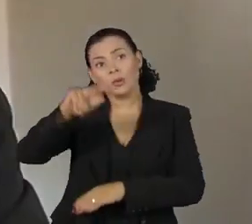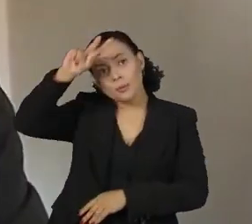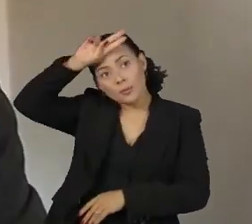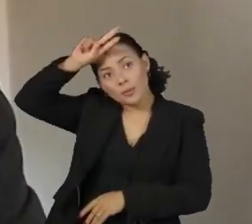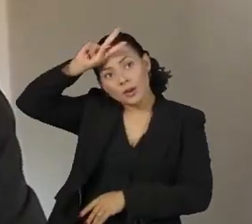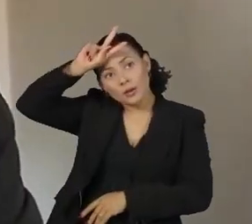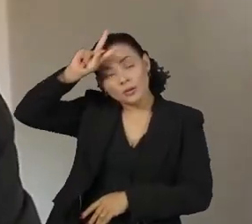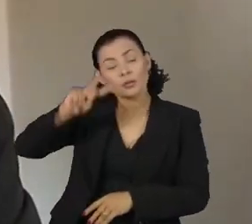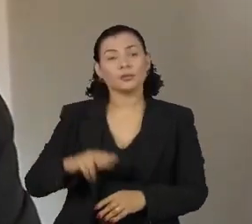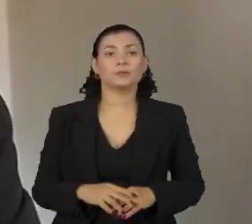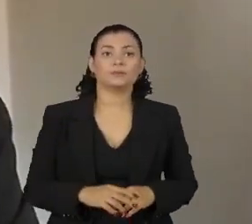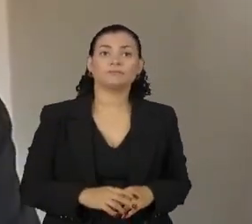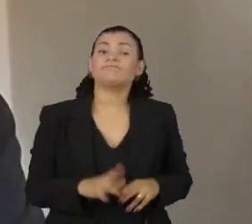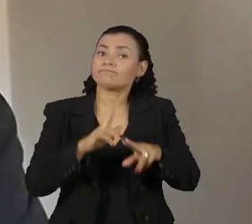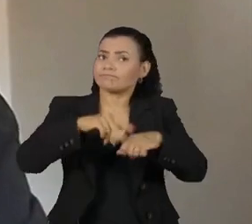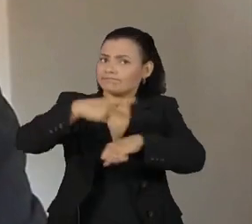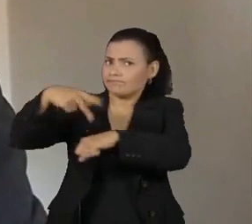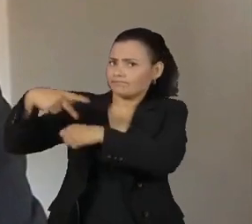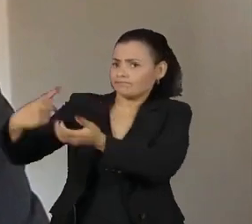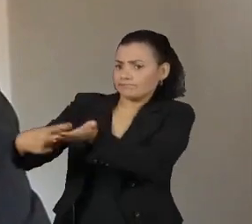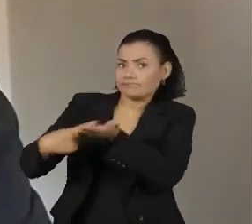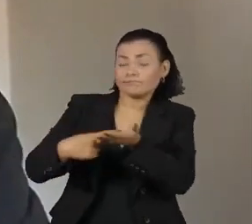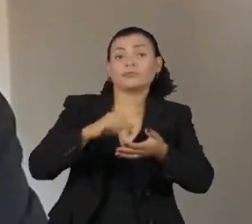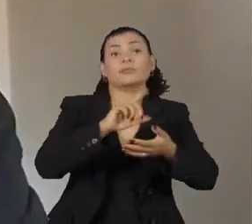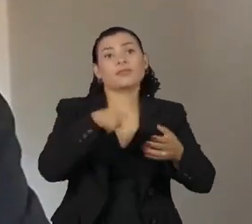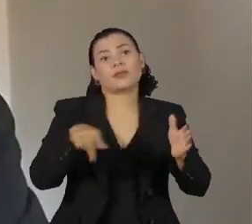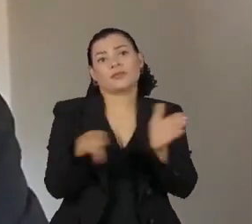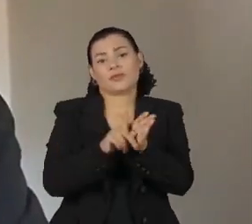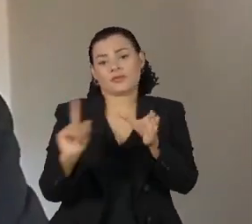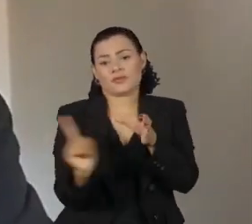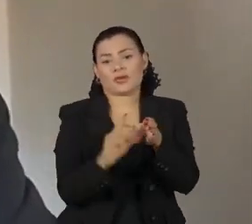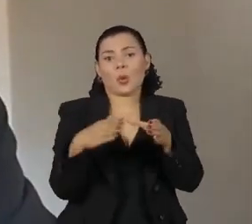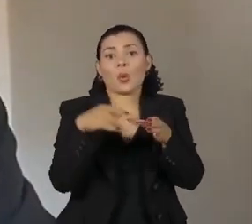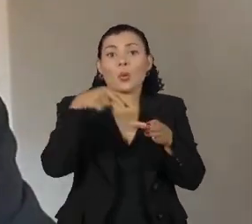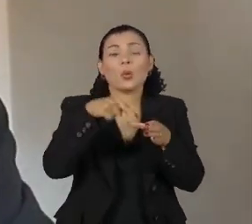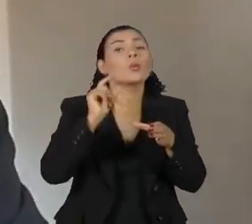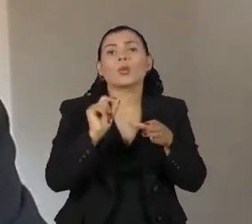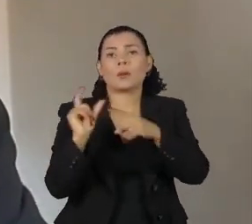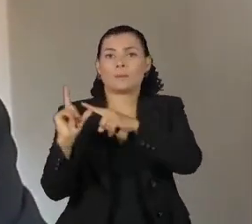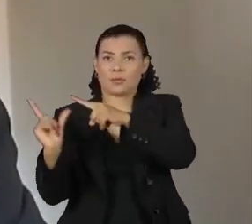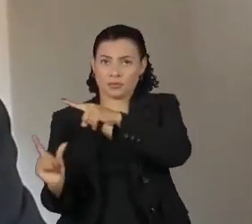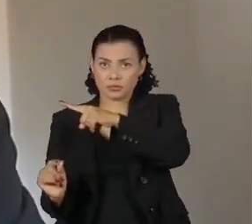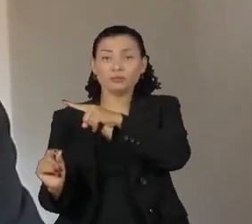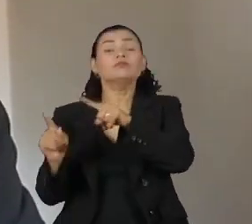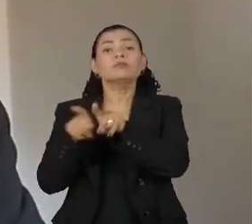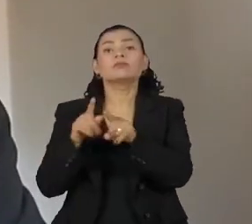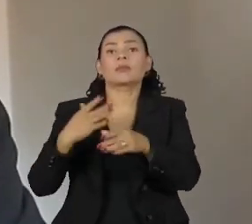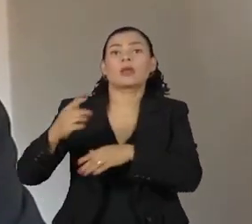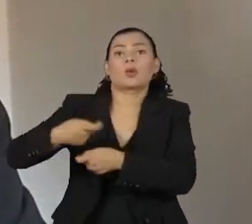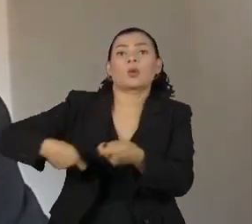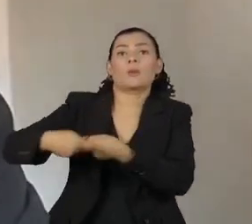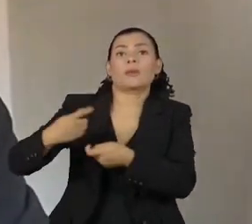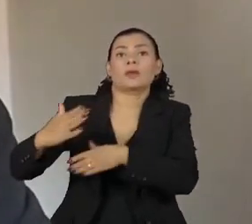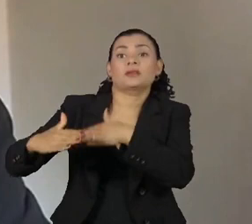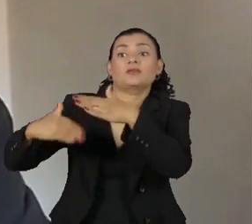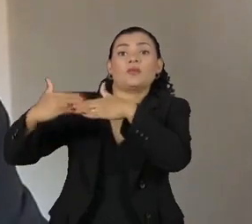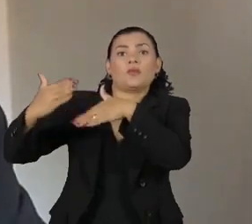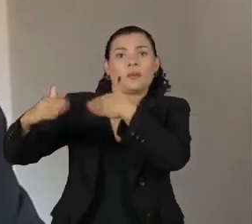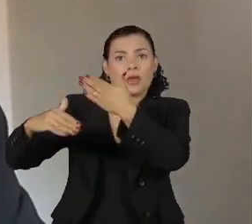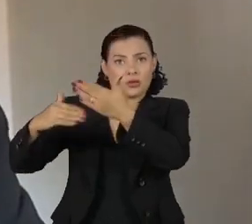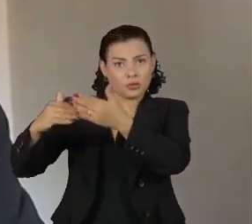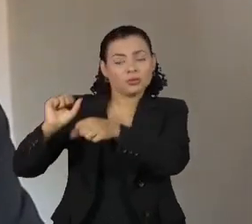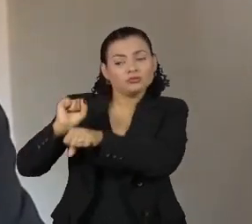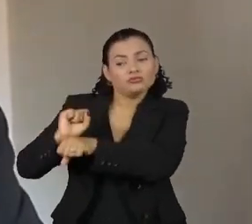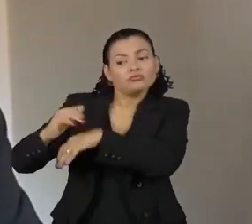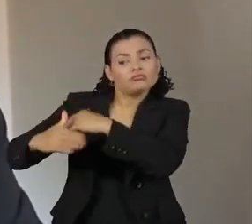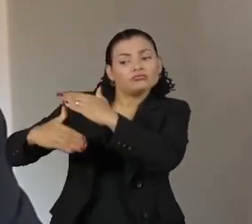Esses países todos que compõem o Mercosul são países com economias em desenvolvimento, são países em